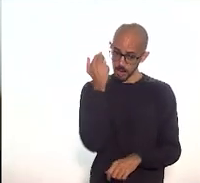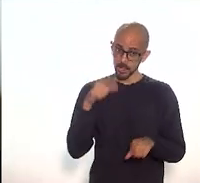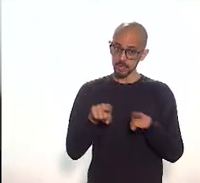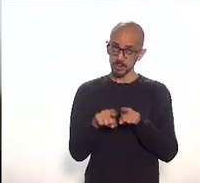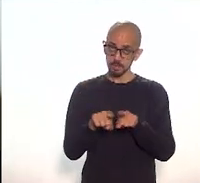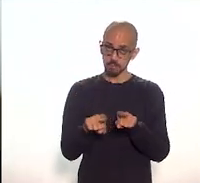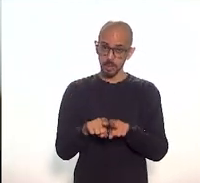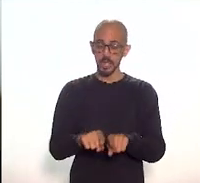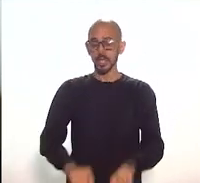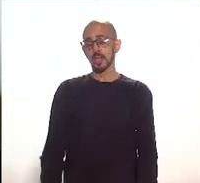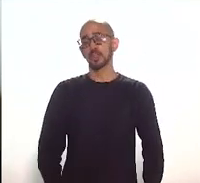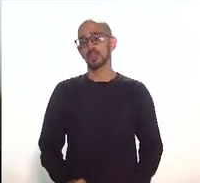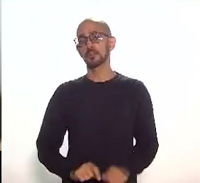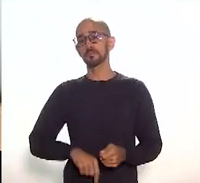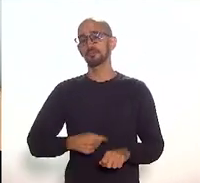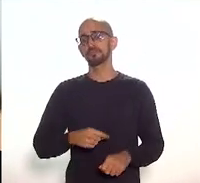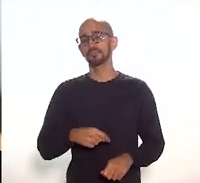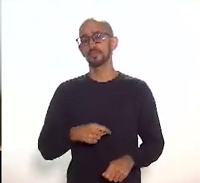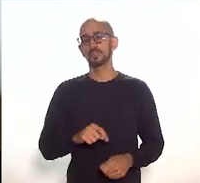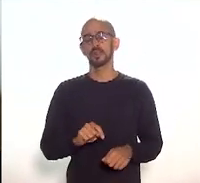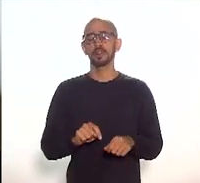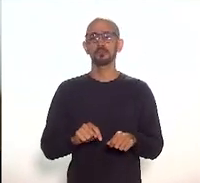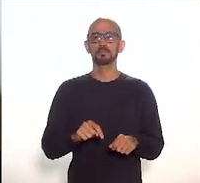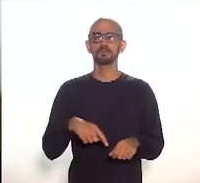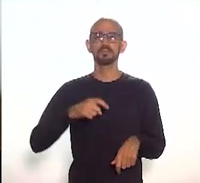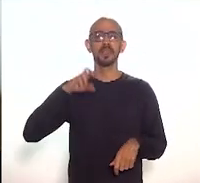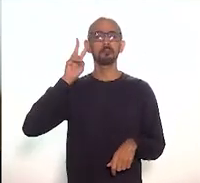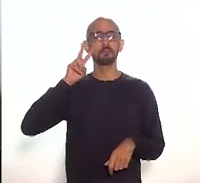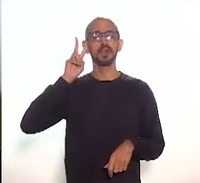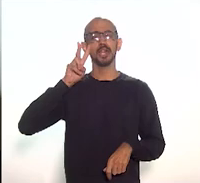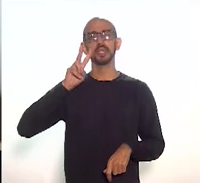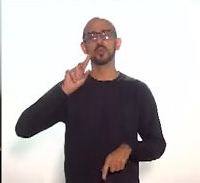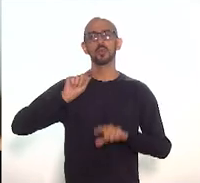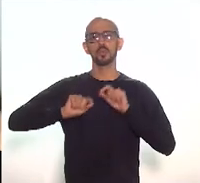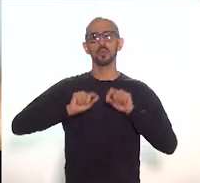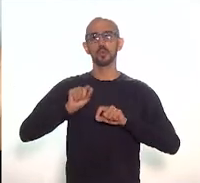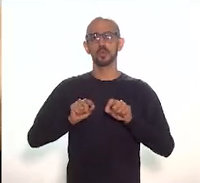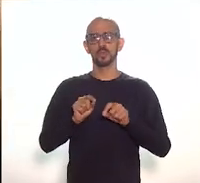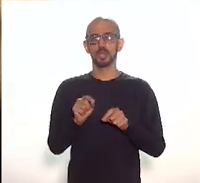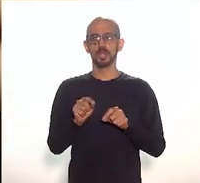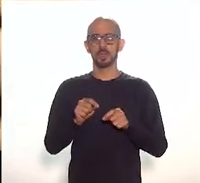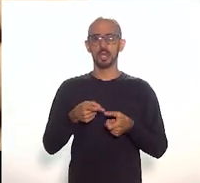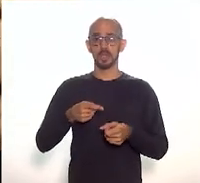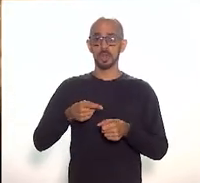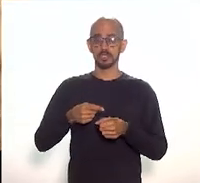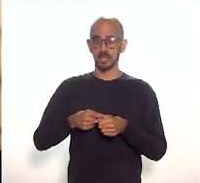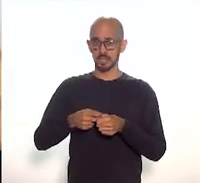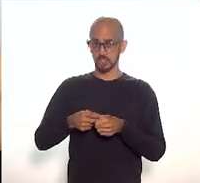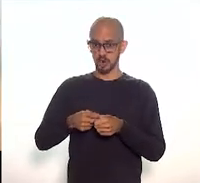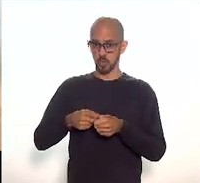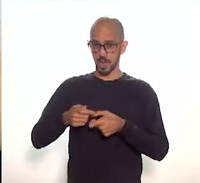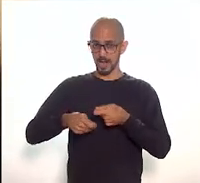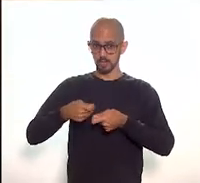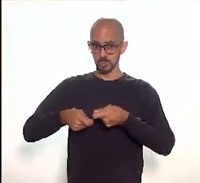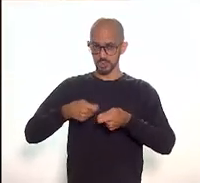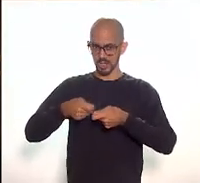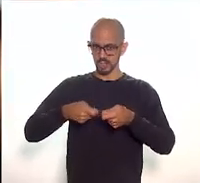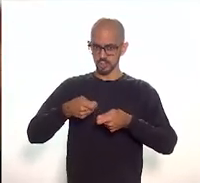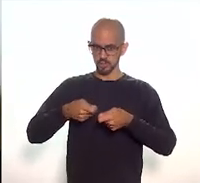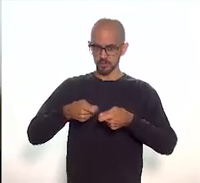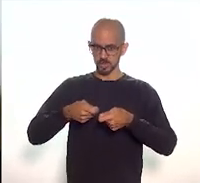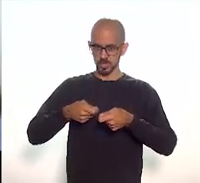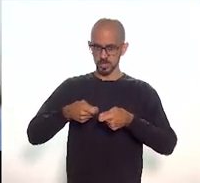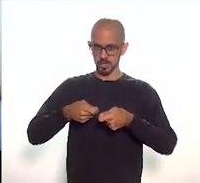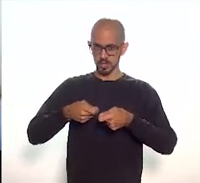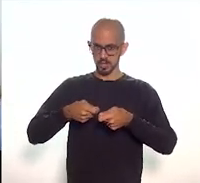região administrativa mais extrema